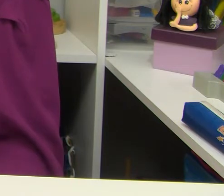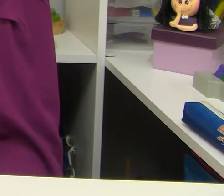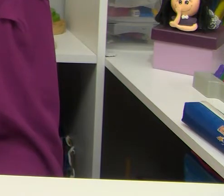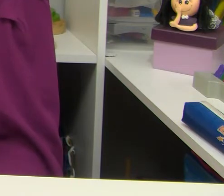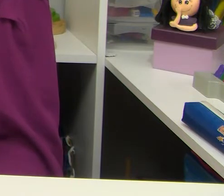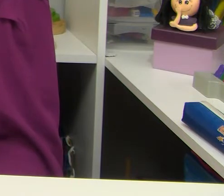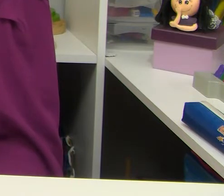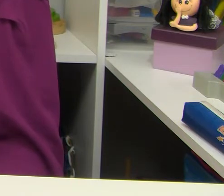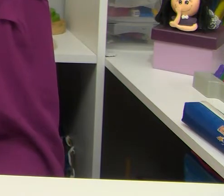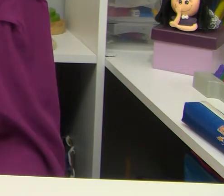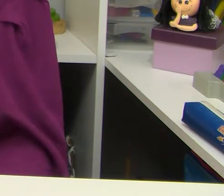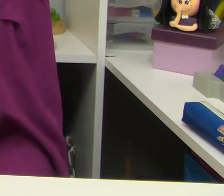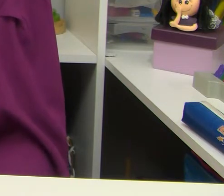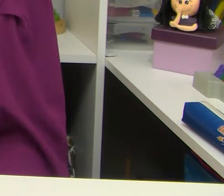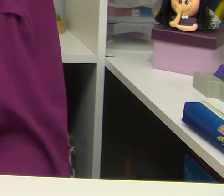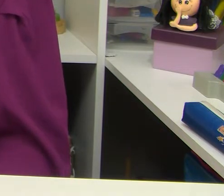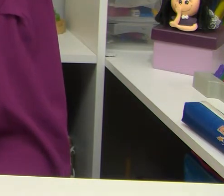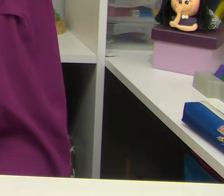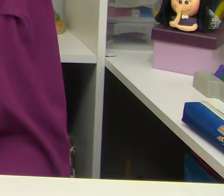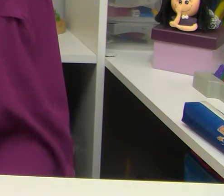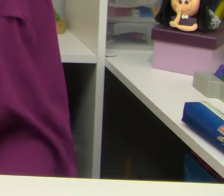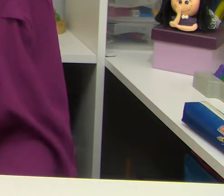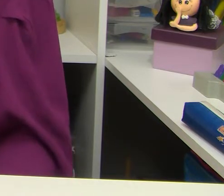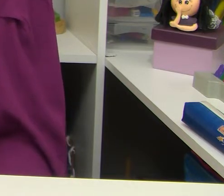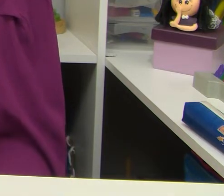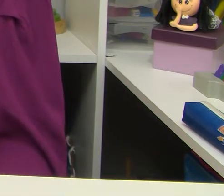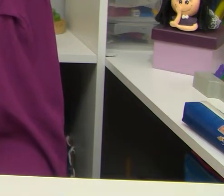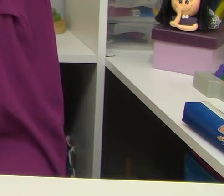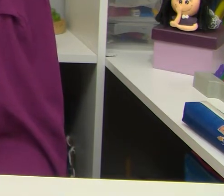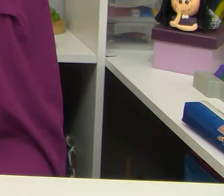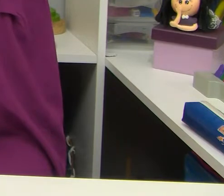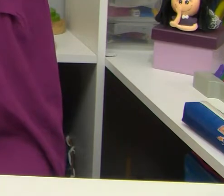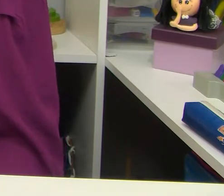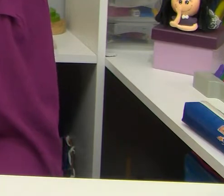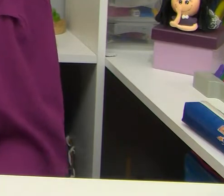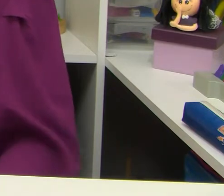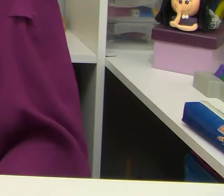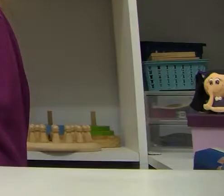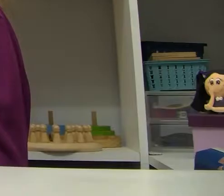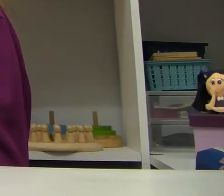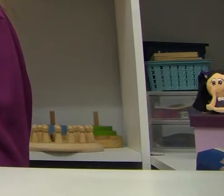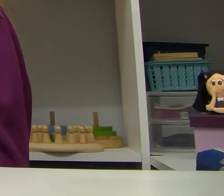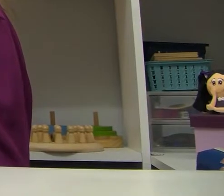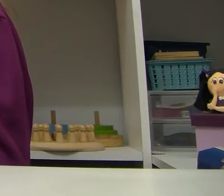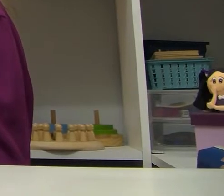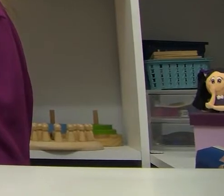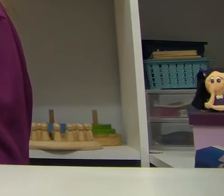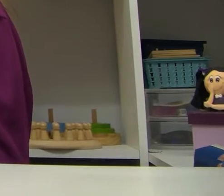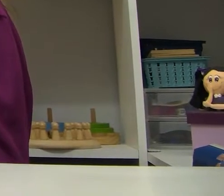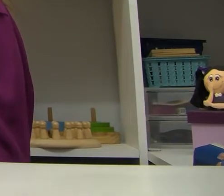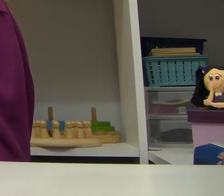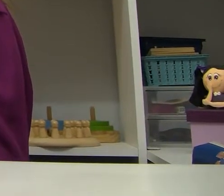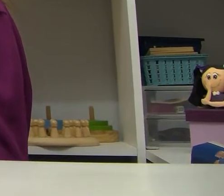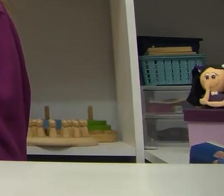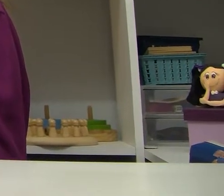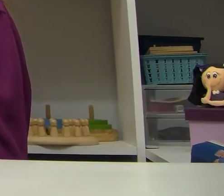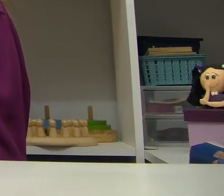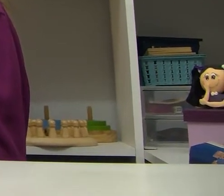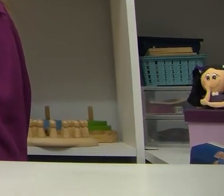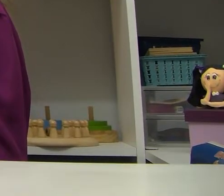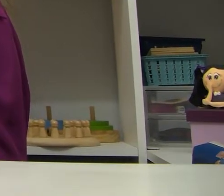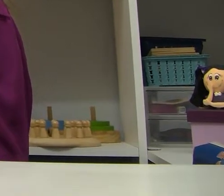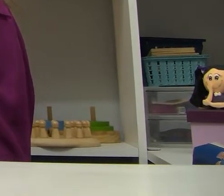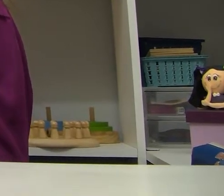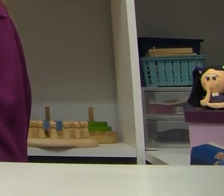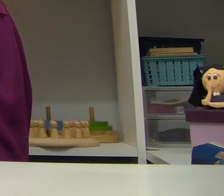fazer o MEI em 2019 para ter mais credibilidade com os clientes, com os pais. E a educadora conta como tem sido a